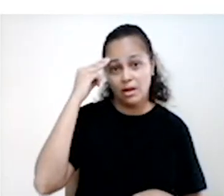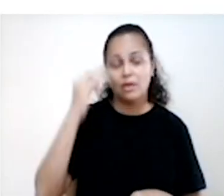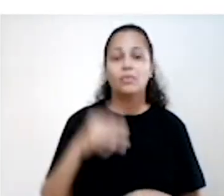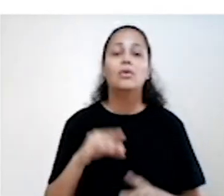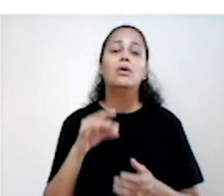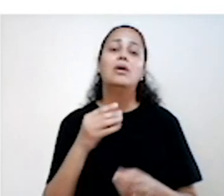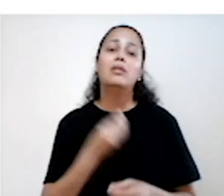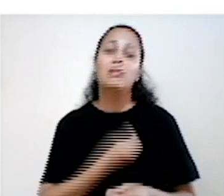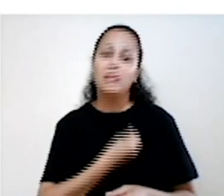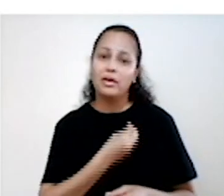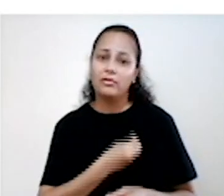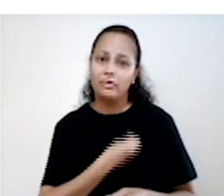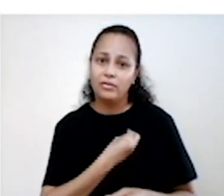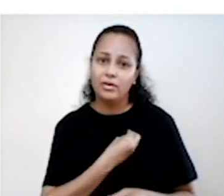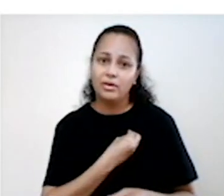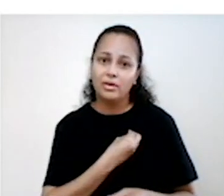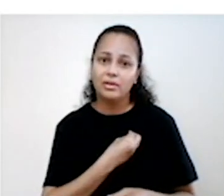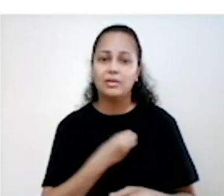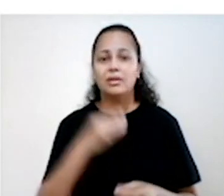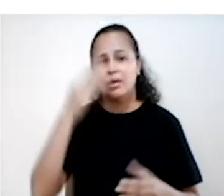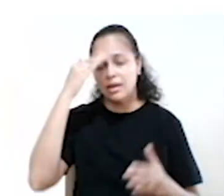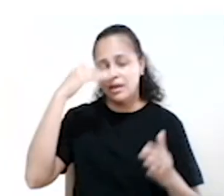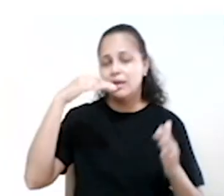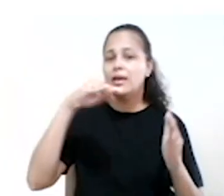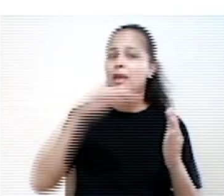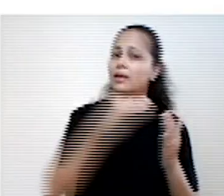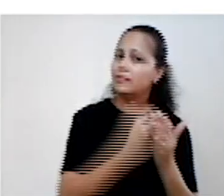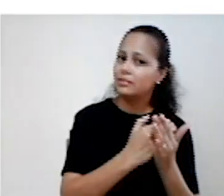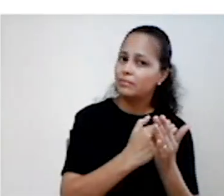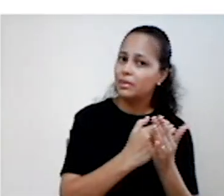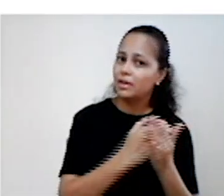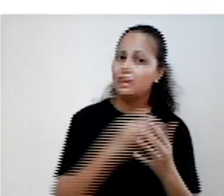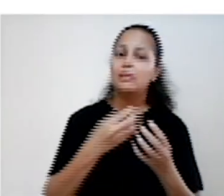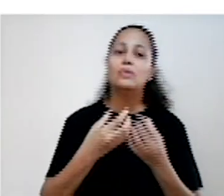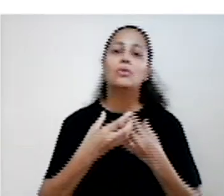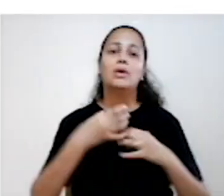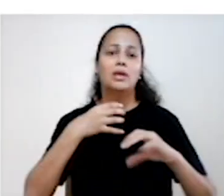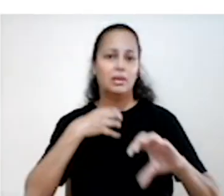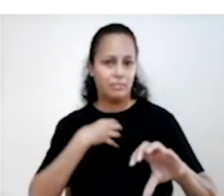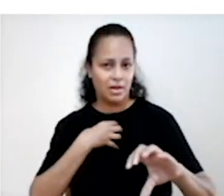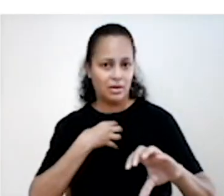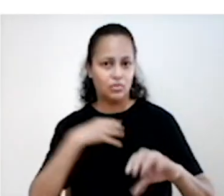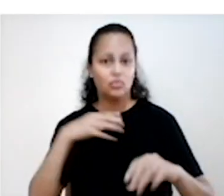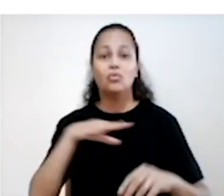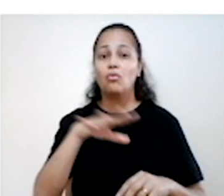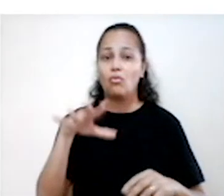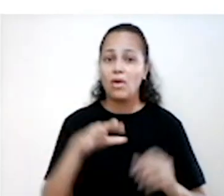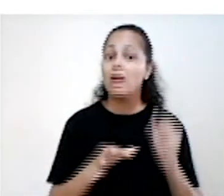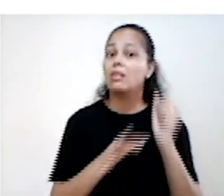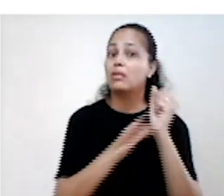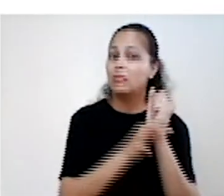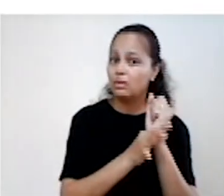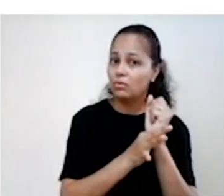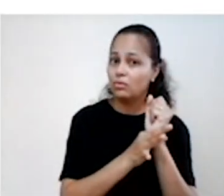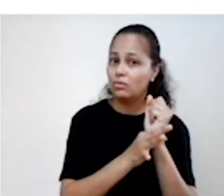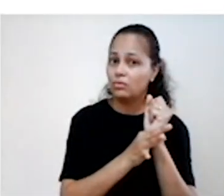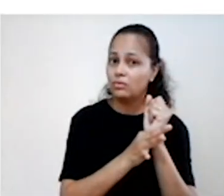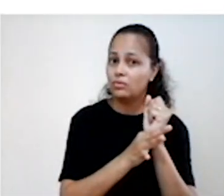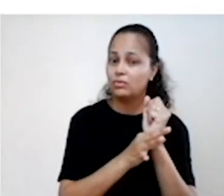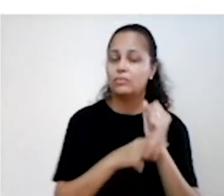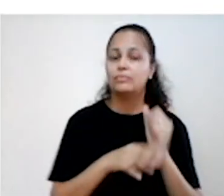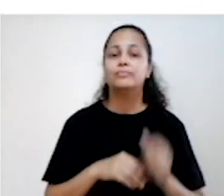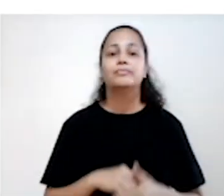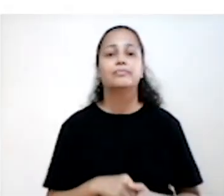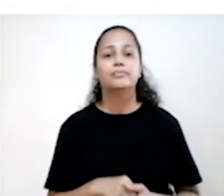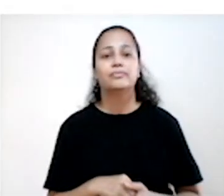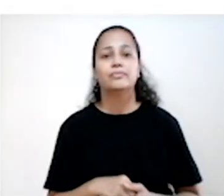de cada indivíduo Uma escutativa, respeitosa e empática Em um ambiente seguro, onde a pessoa possa se abrir Quanto ao motivo